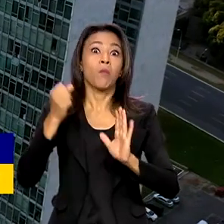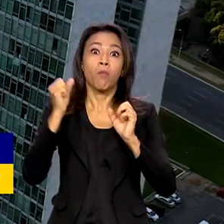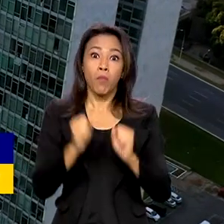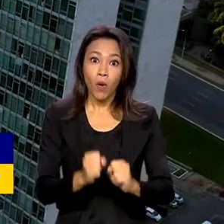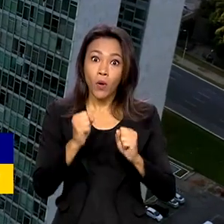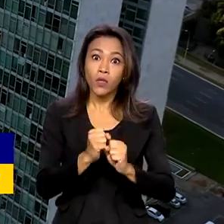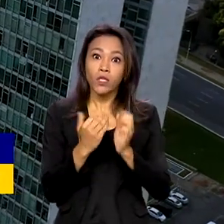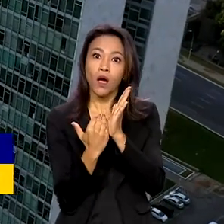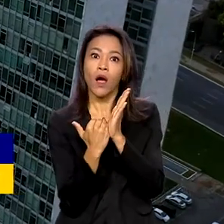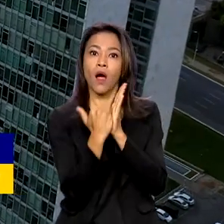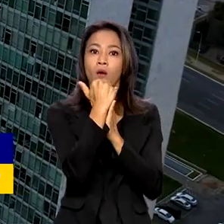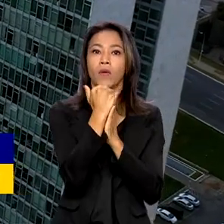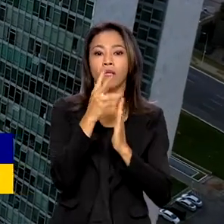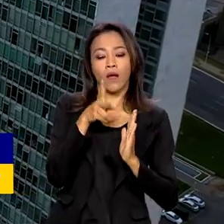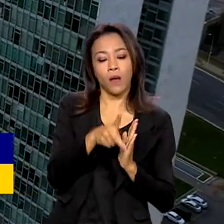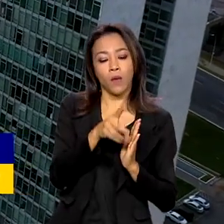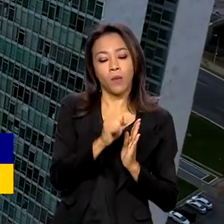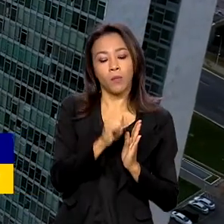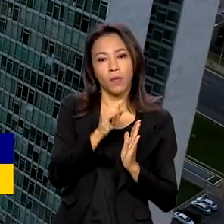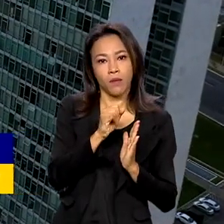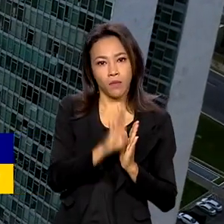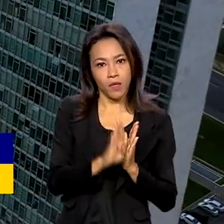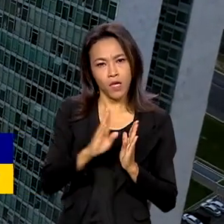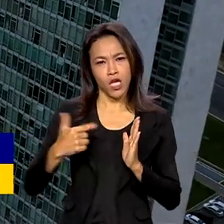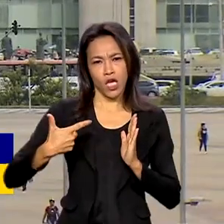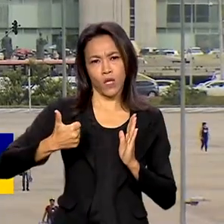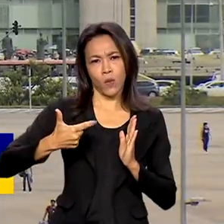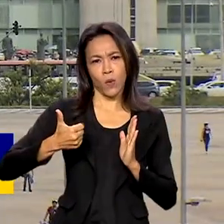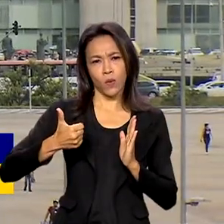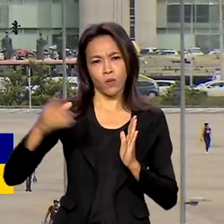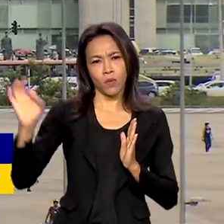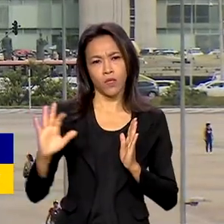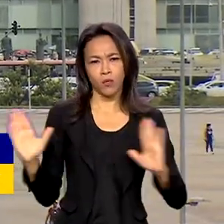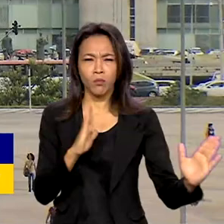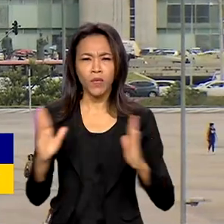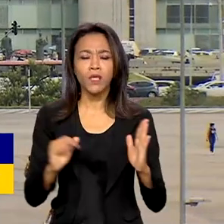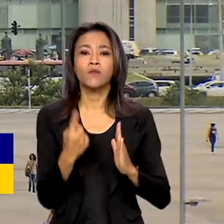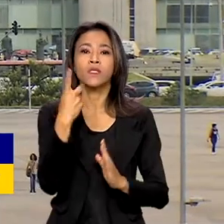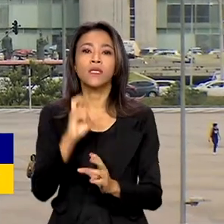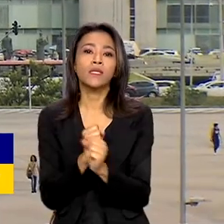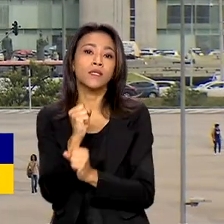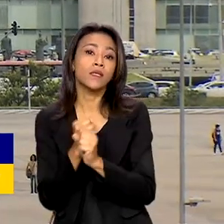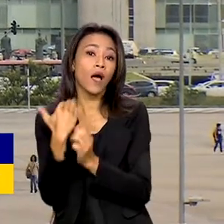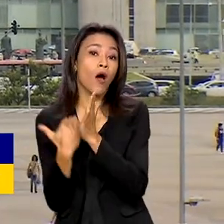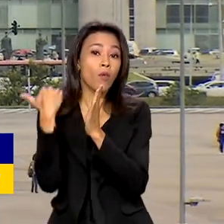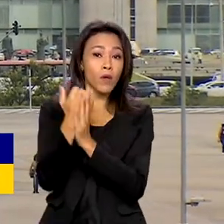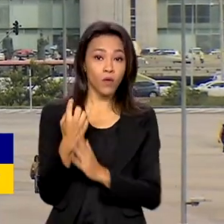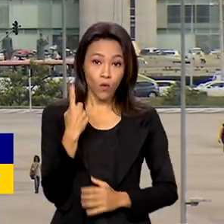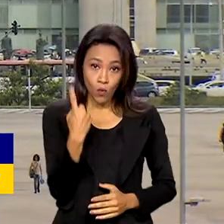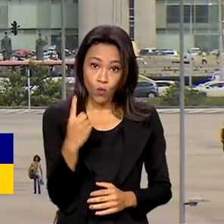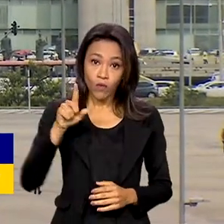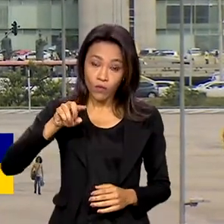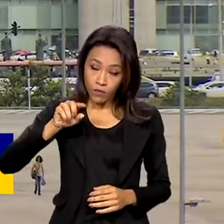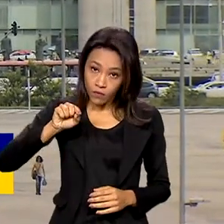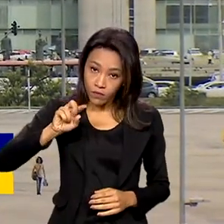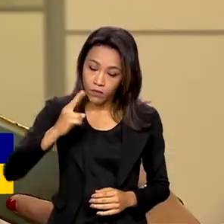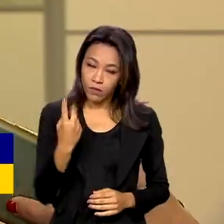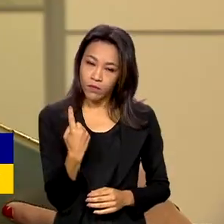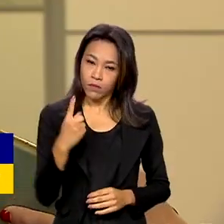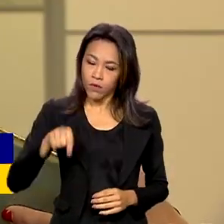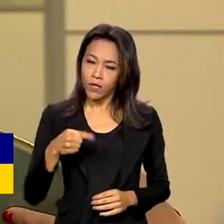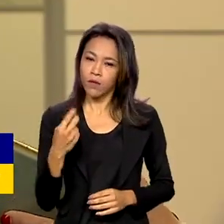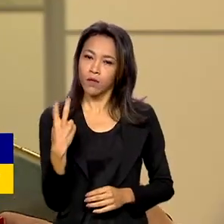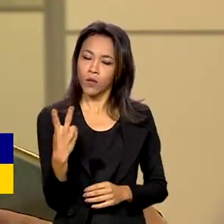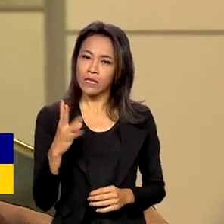produto interno bruto em 12% em 15 anos, com um acréscimo de 1,2 trilhão de reais à economia.